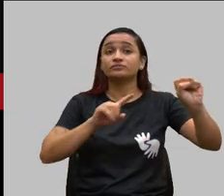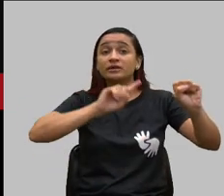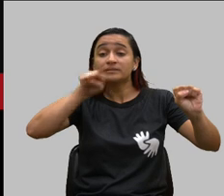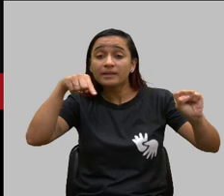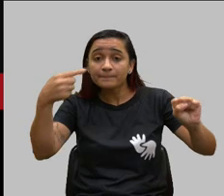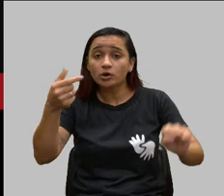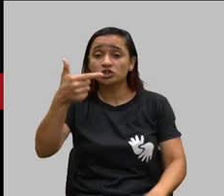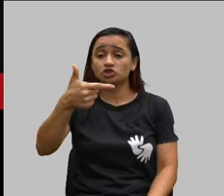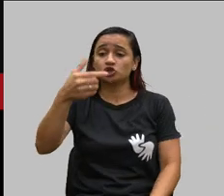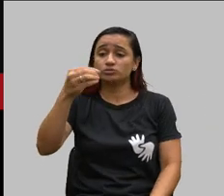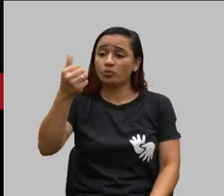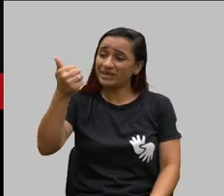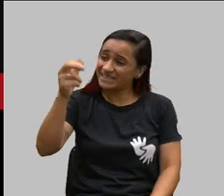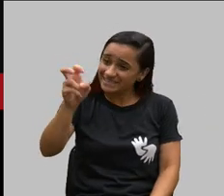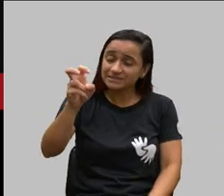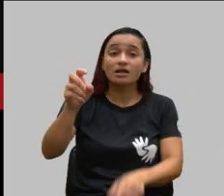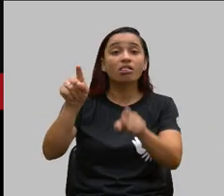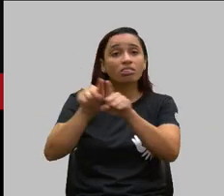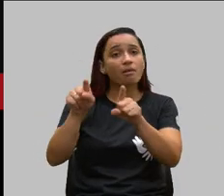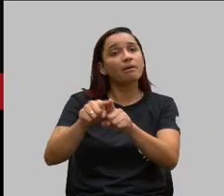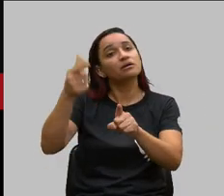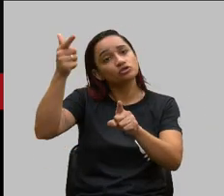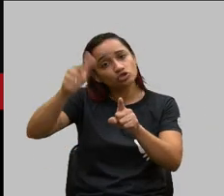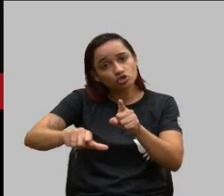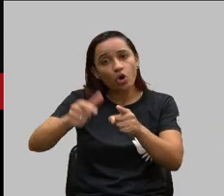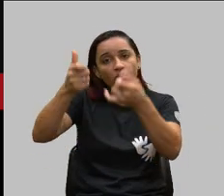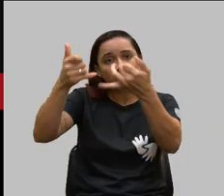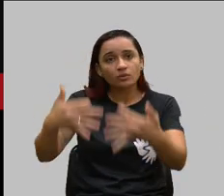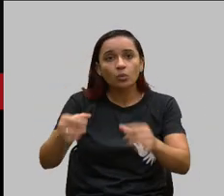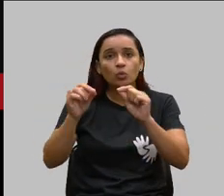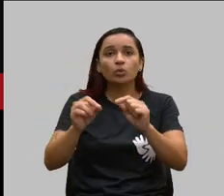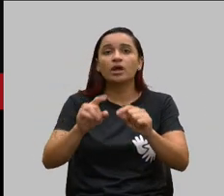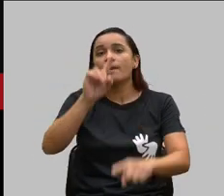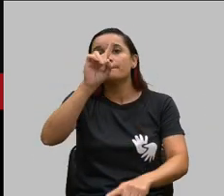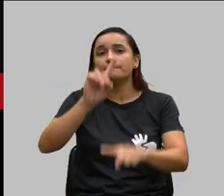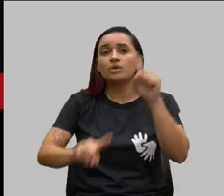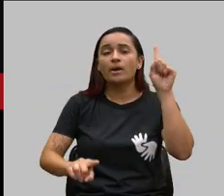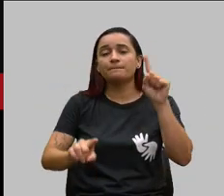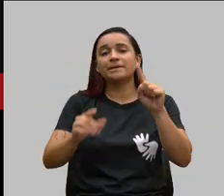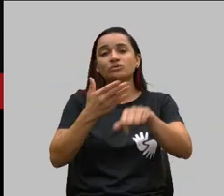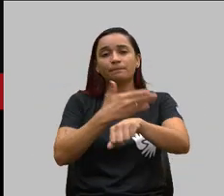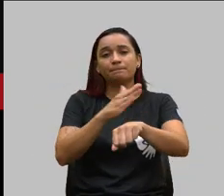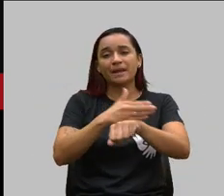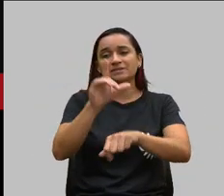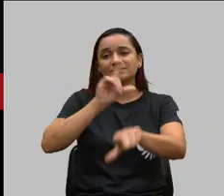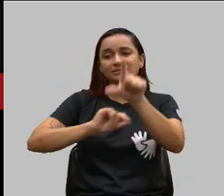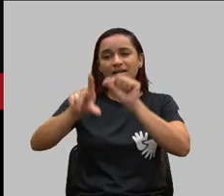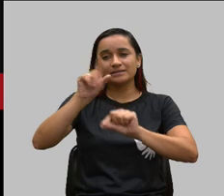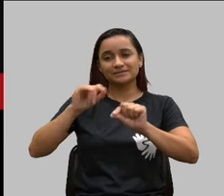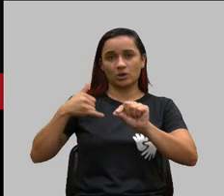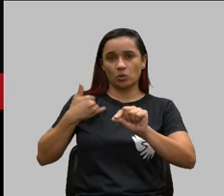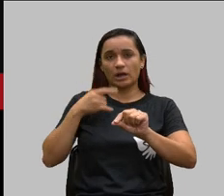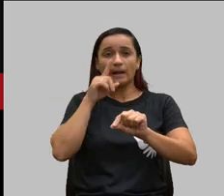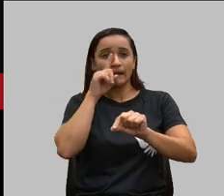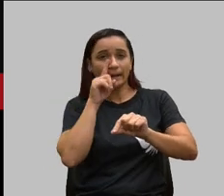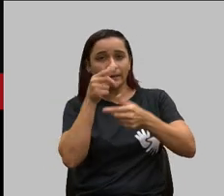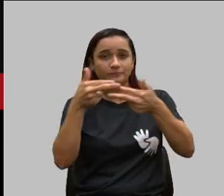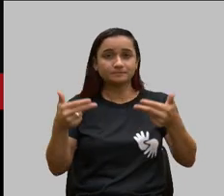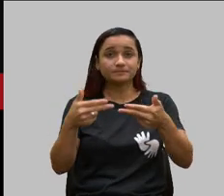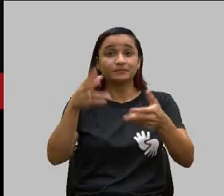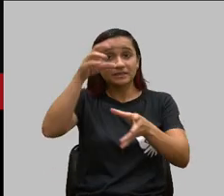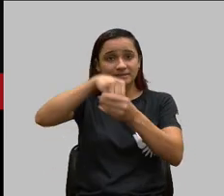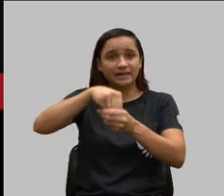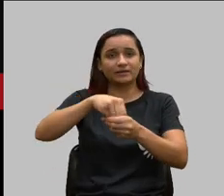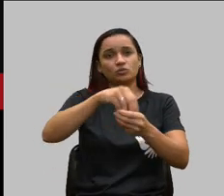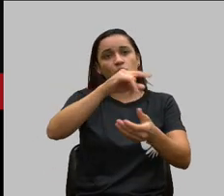dizendo que é vedada a prática de seleção de risco pelas operadoras na contratação isso já estava na lei só